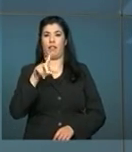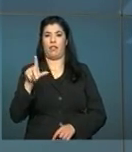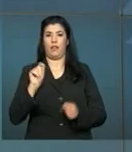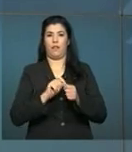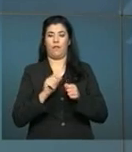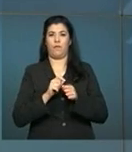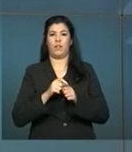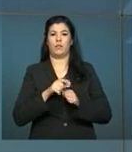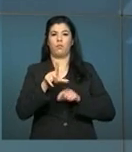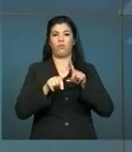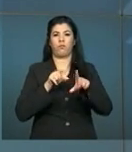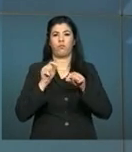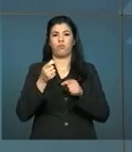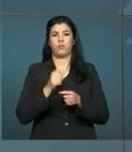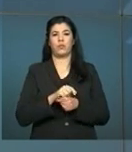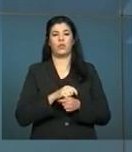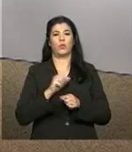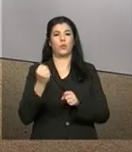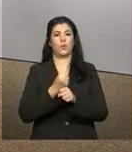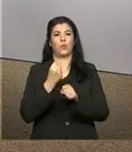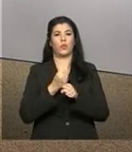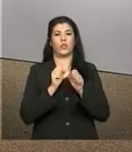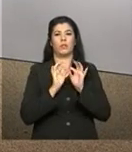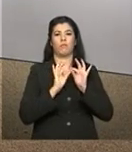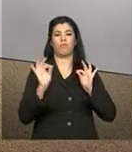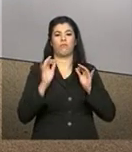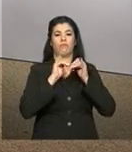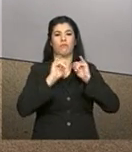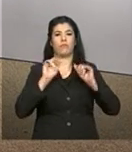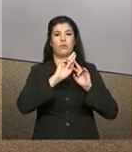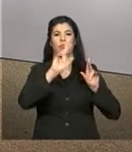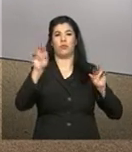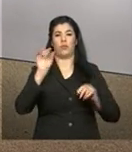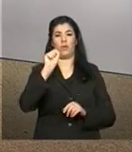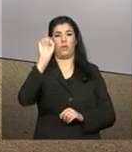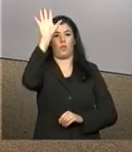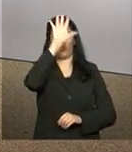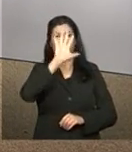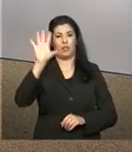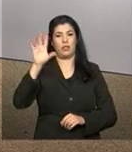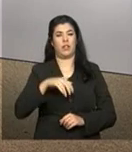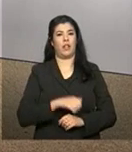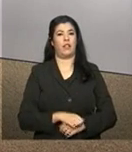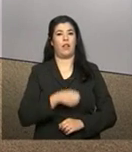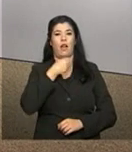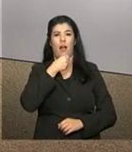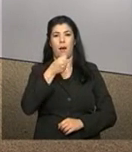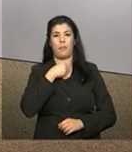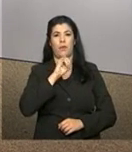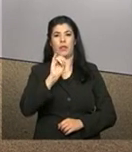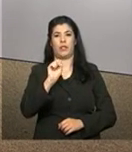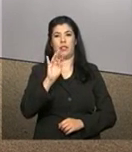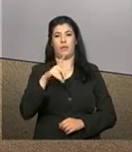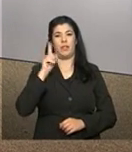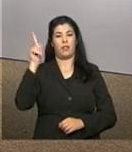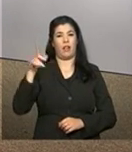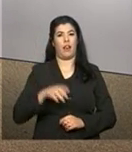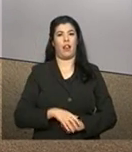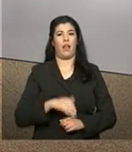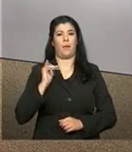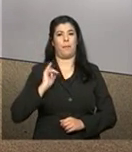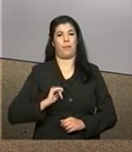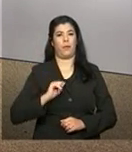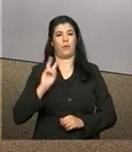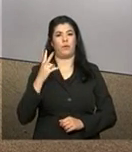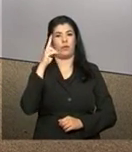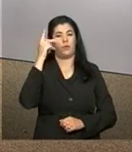de transmissão em oito estados. A repórter Isabela Azevedo está na Bolsa de Valores de São Paulo, onde será o leilão,